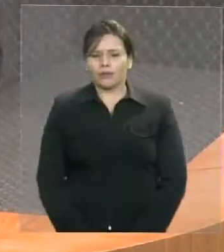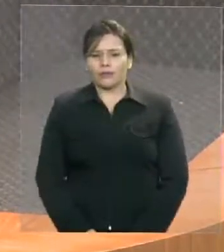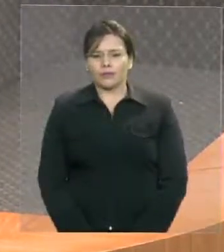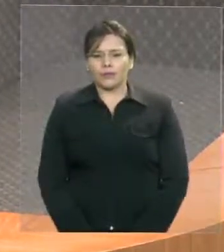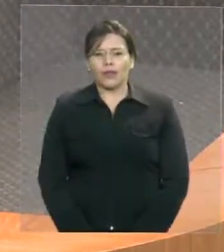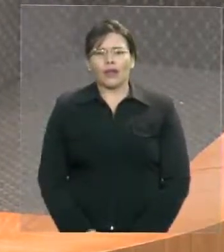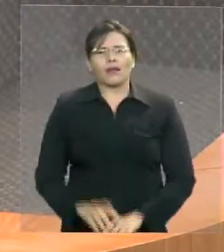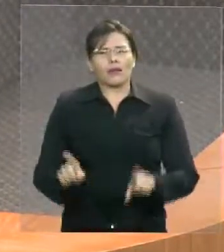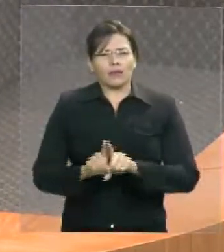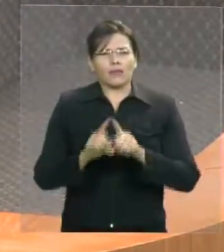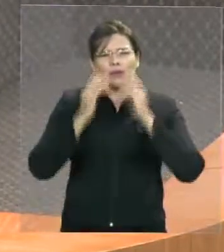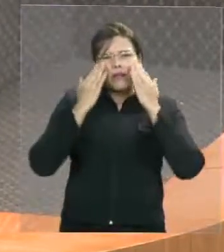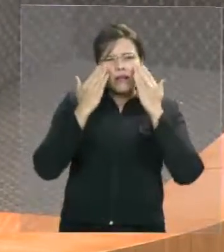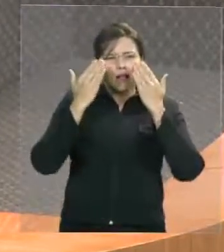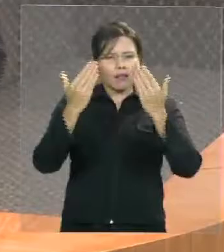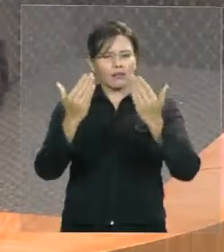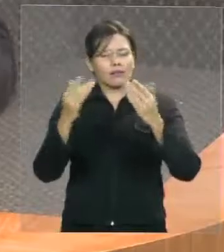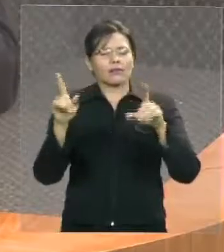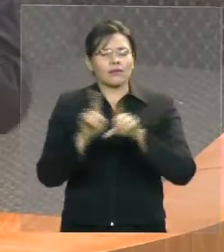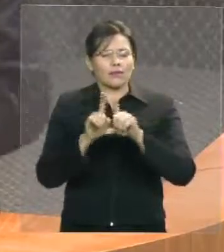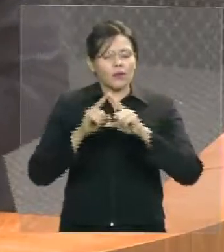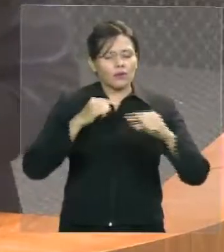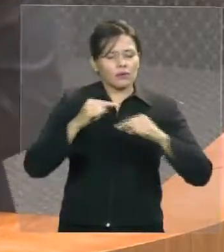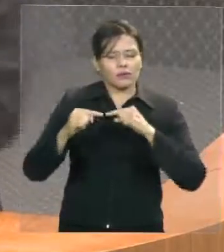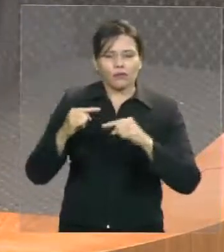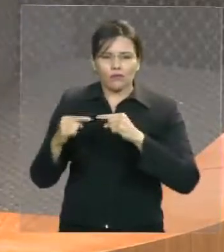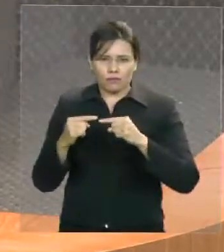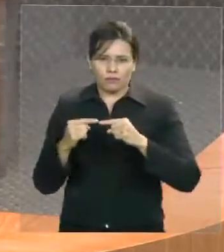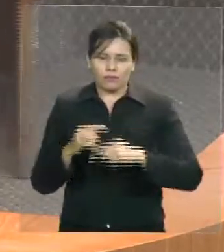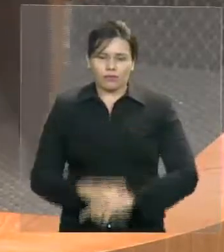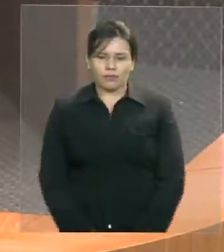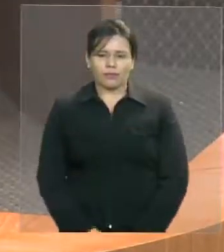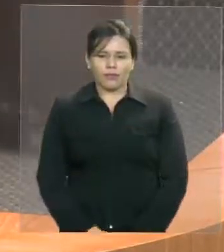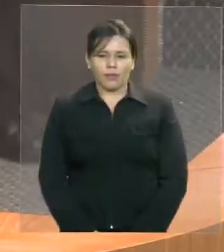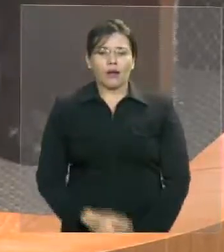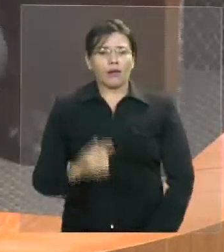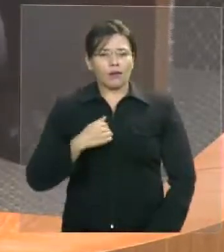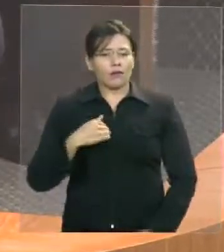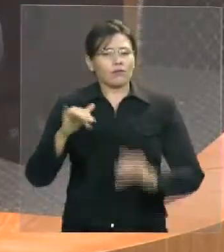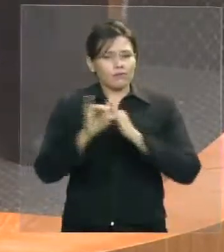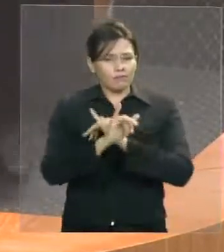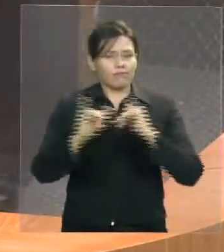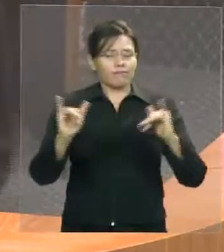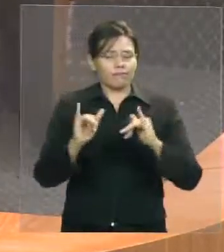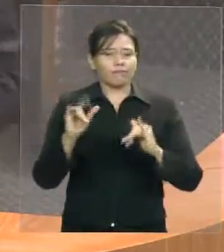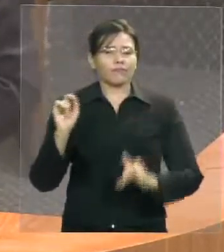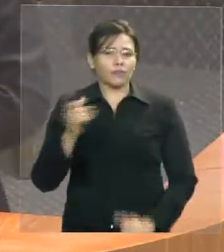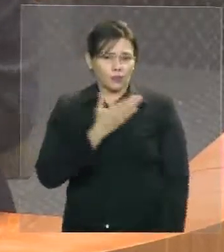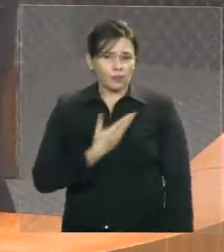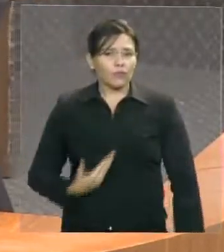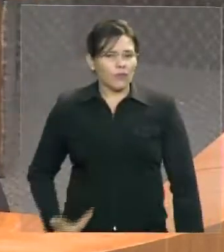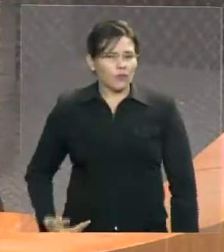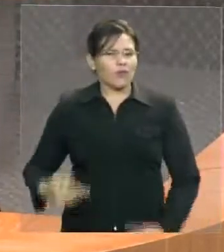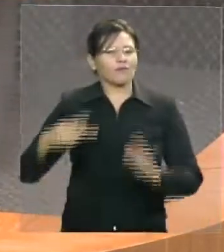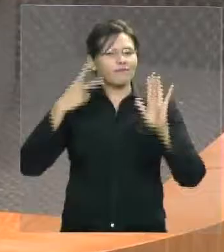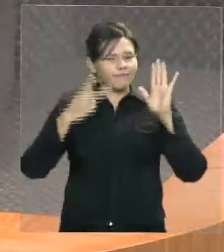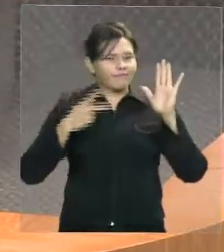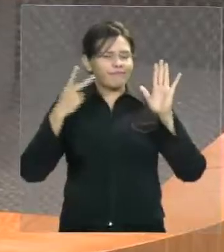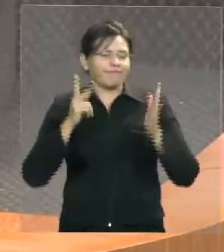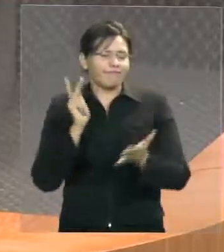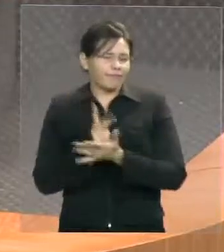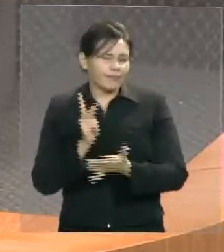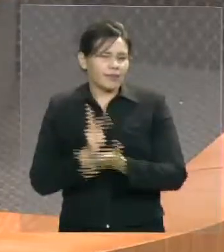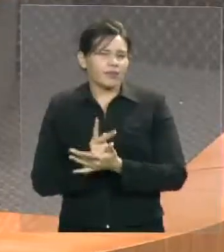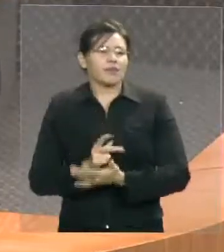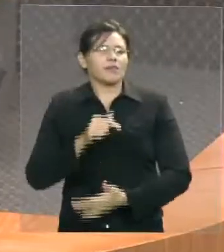que o governador que foi eleito, que prometeu a estas mesmas associações, a estes mesmos